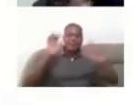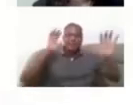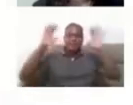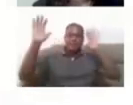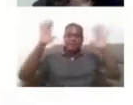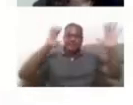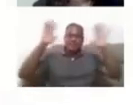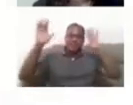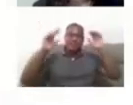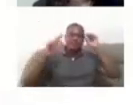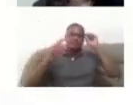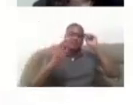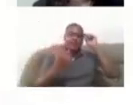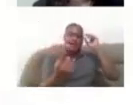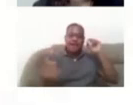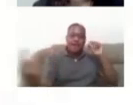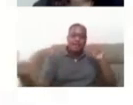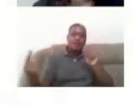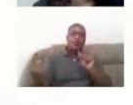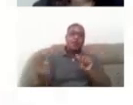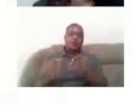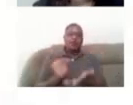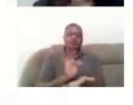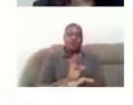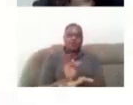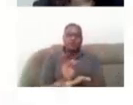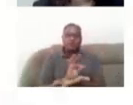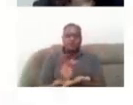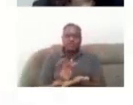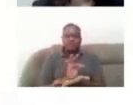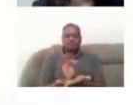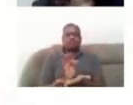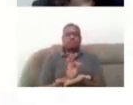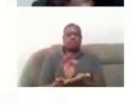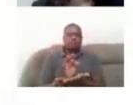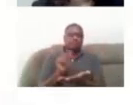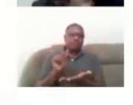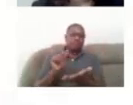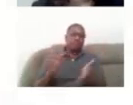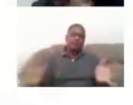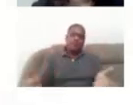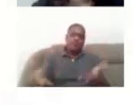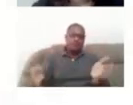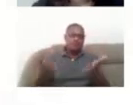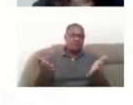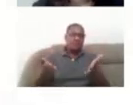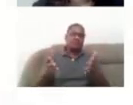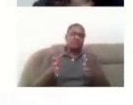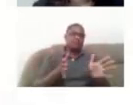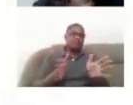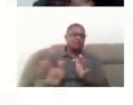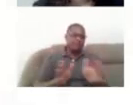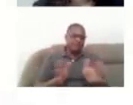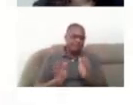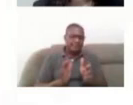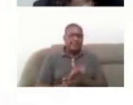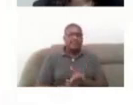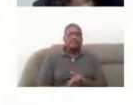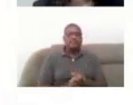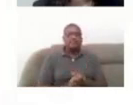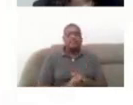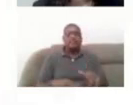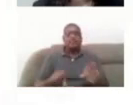mais individualizadas, como da tecnologia assistiva, para a promoção de toda essa acessibilidade. e essa